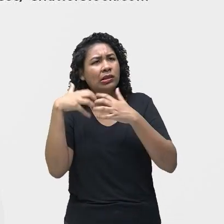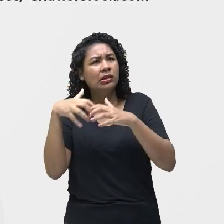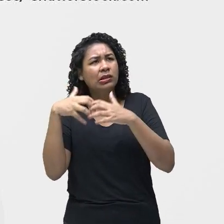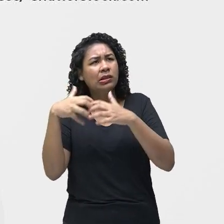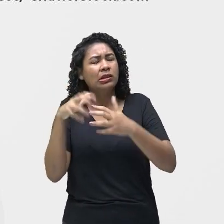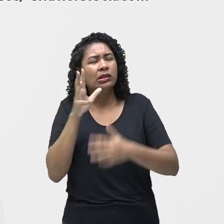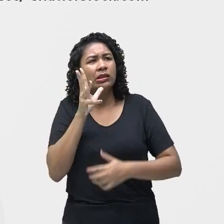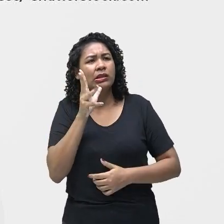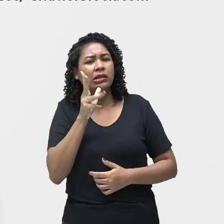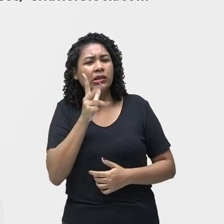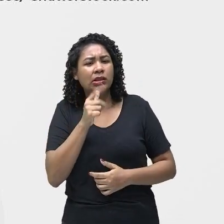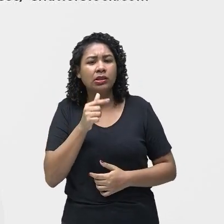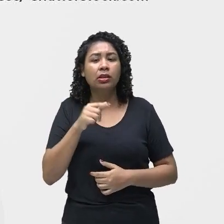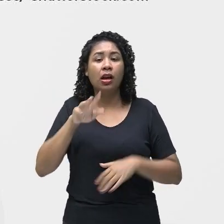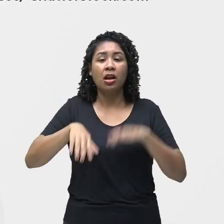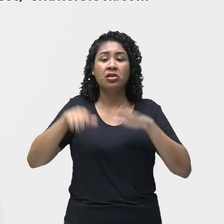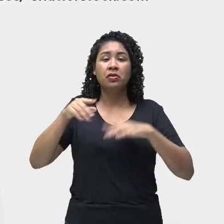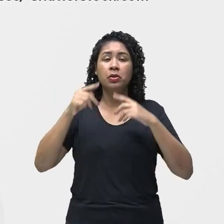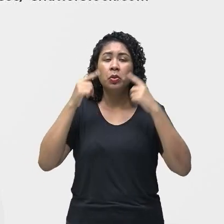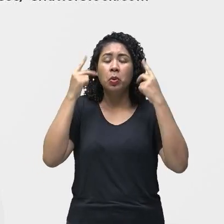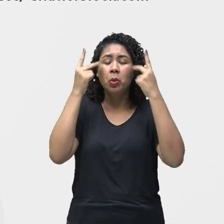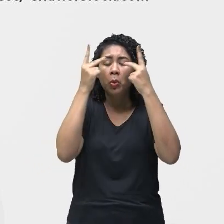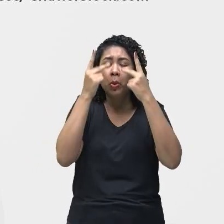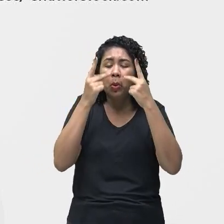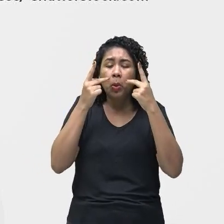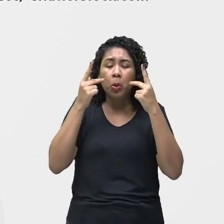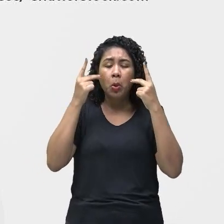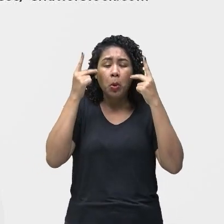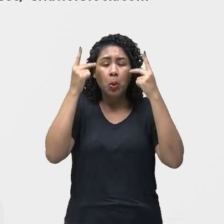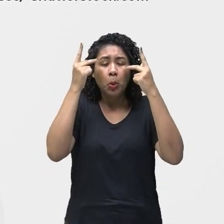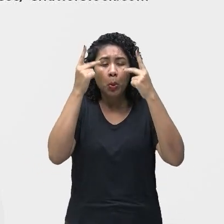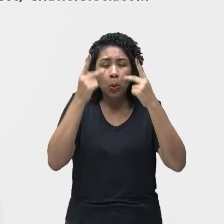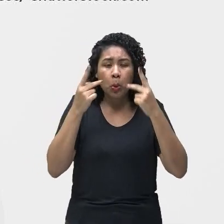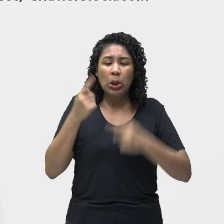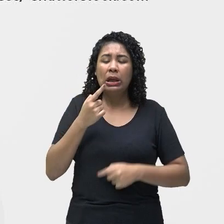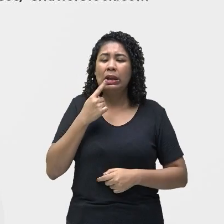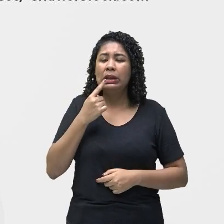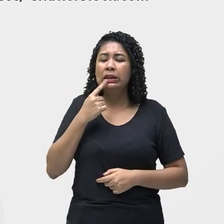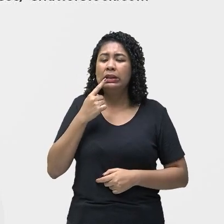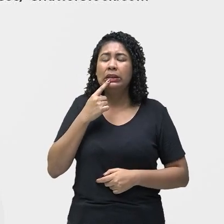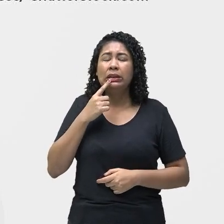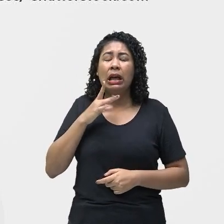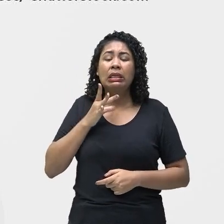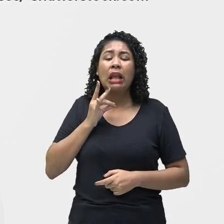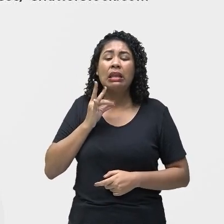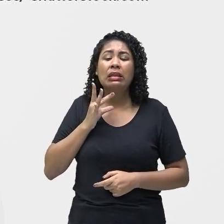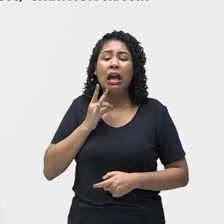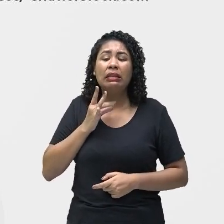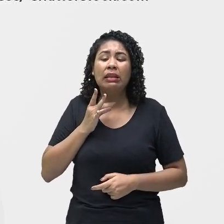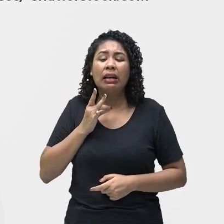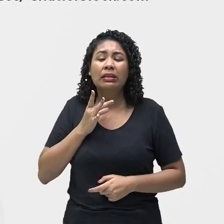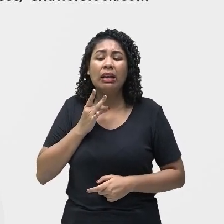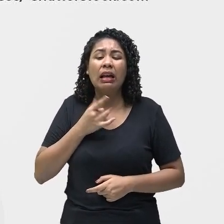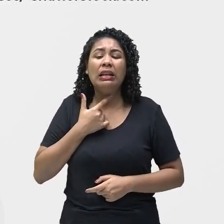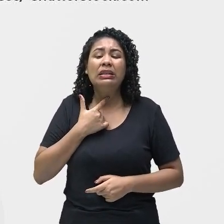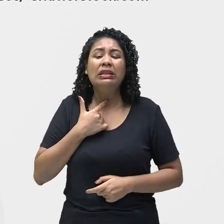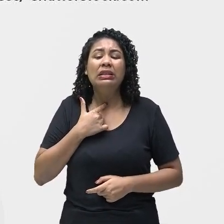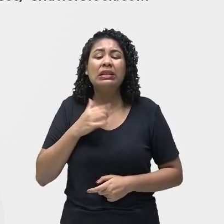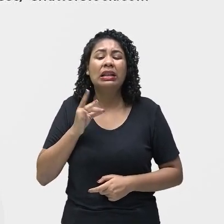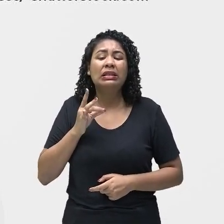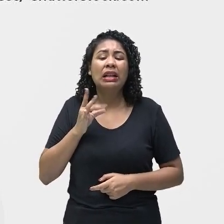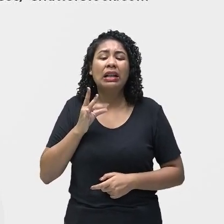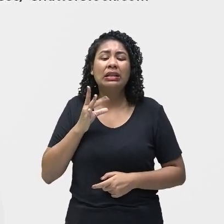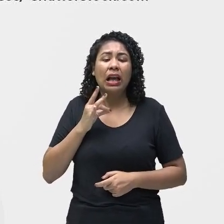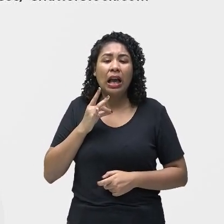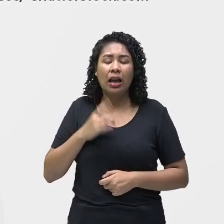encovados, ou seja, olhos fundos, boca seca, sede excessiva, pele seca e enrugada,